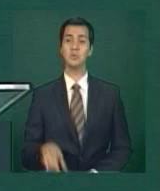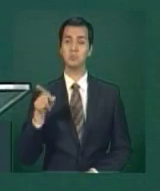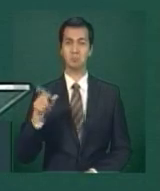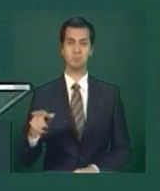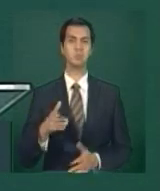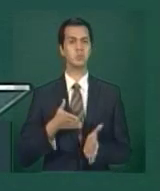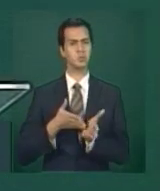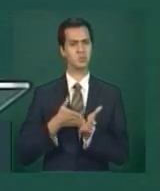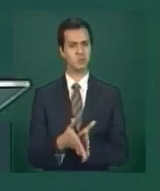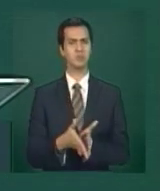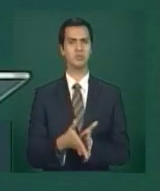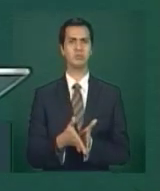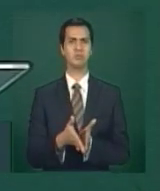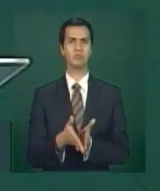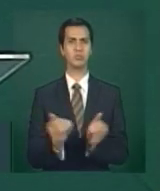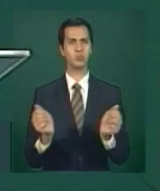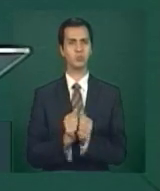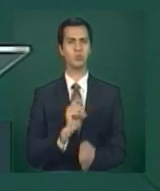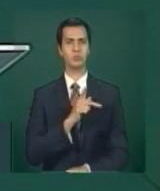presidente Lula,